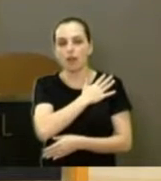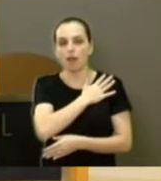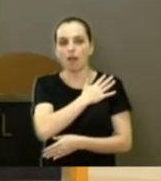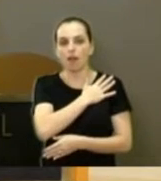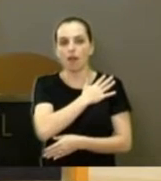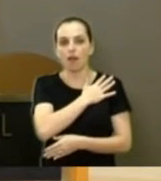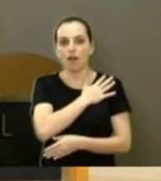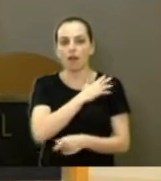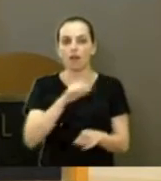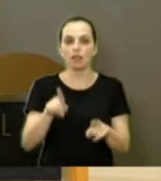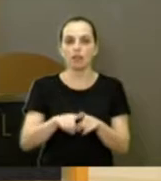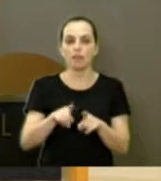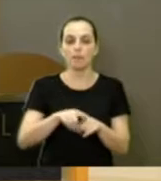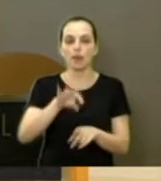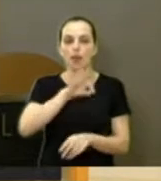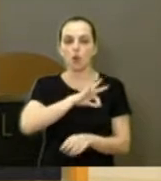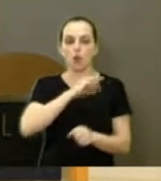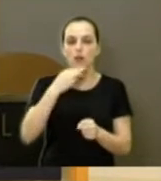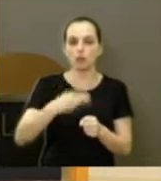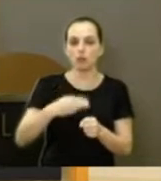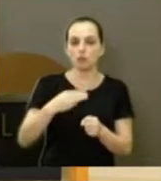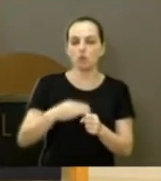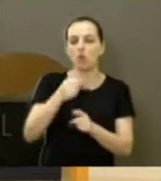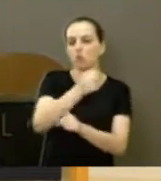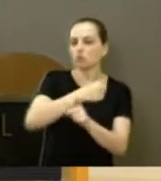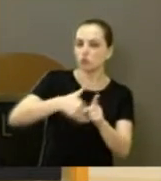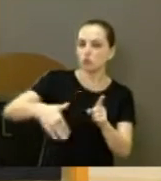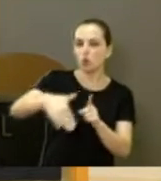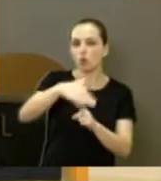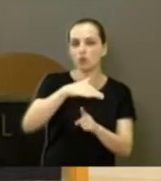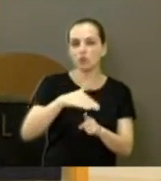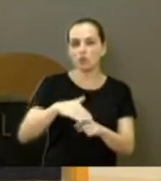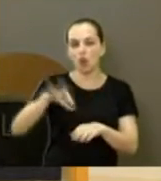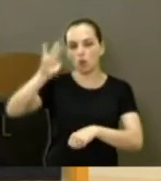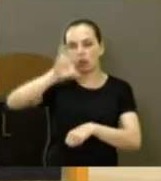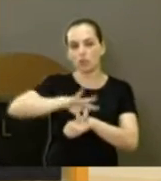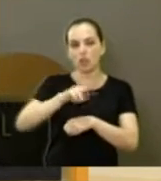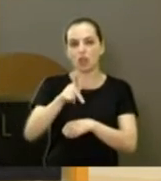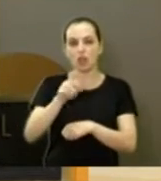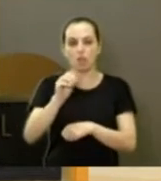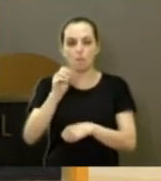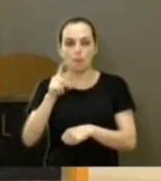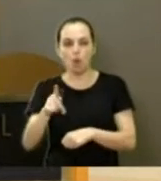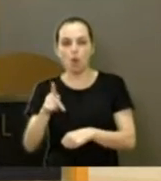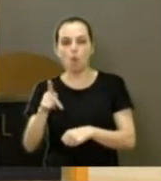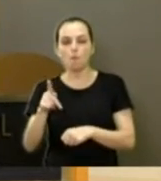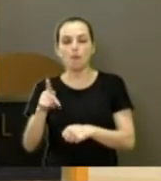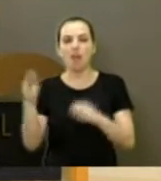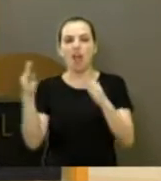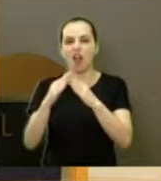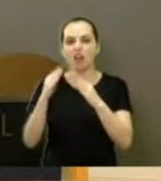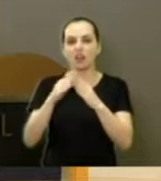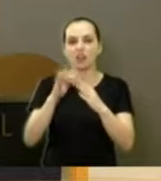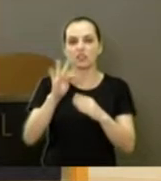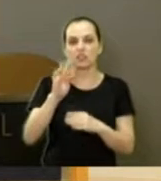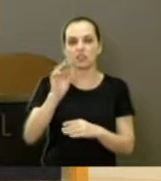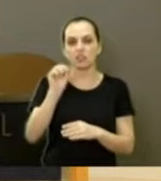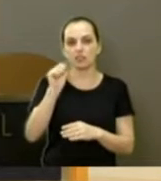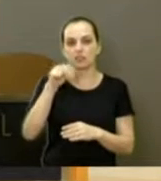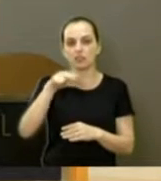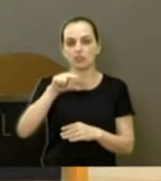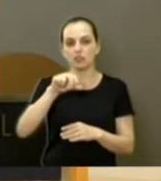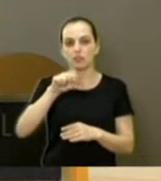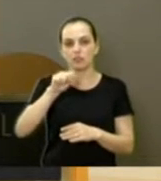guarda municipal, social, centro pop, casa transitória, vão mobilizar. Não